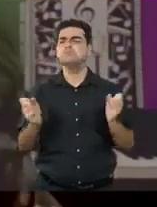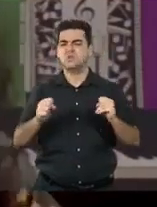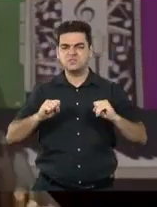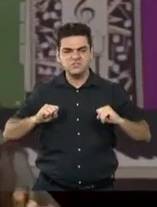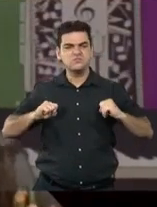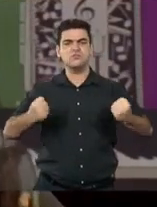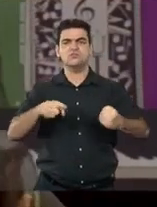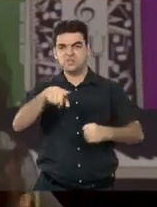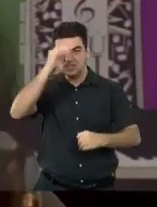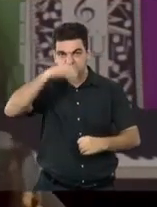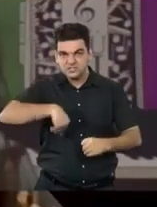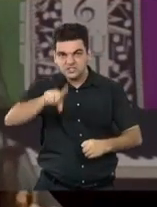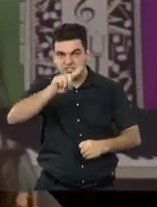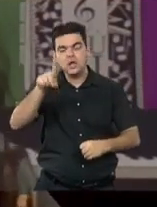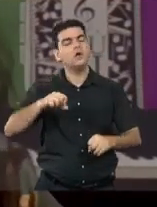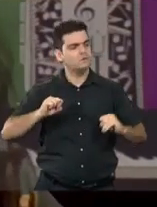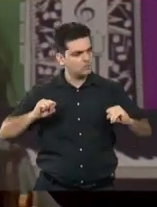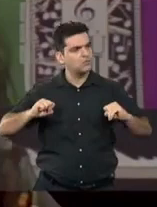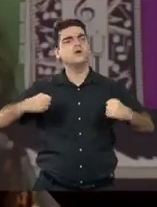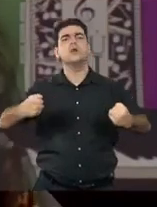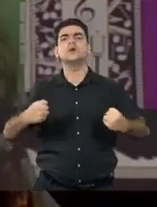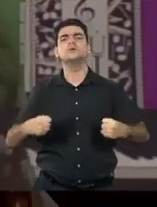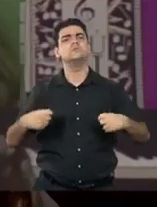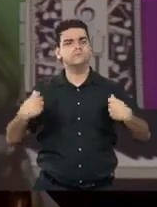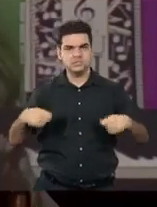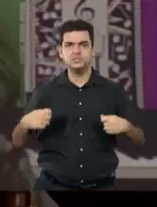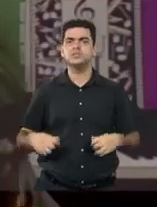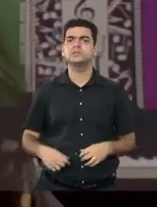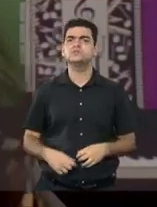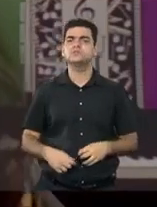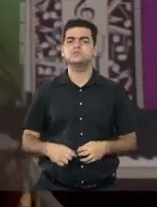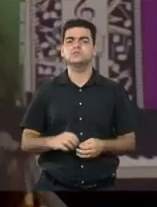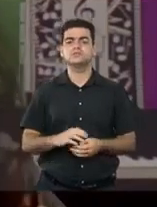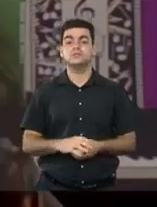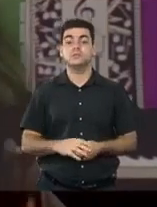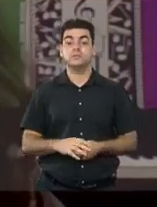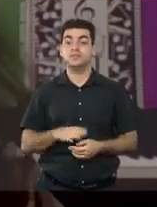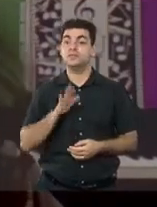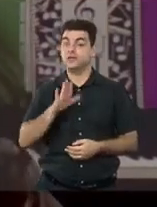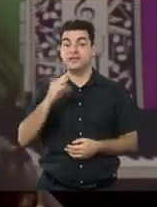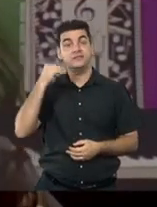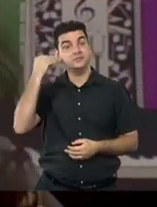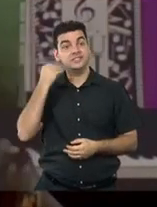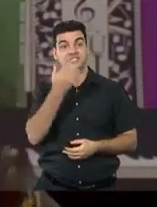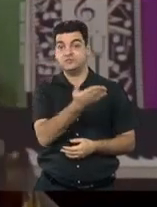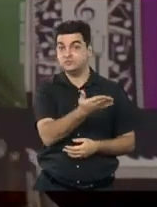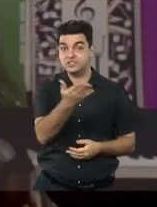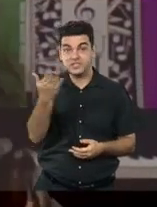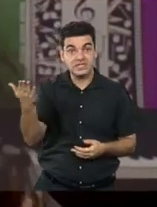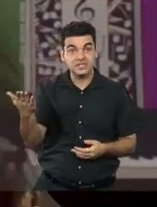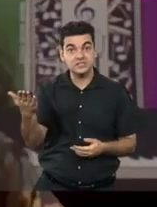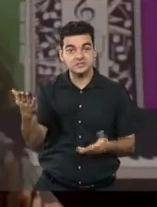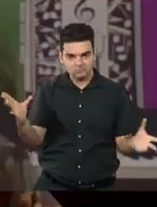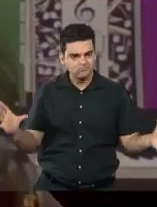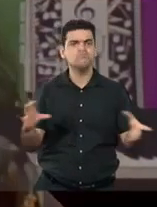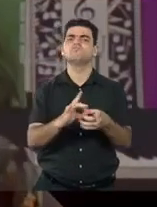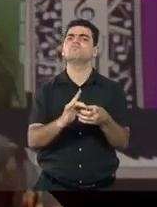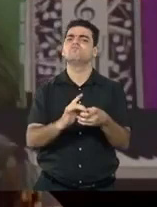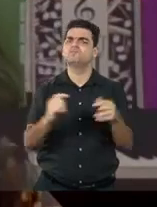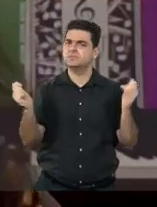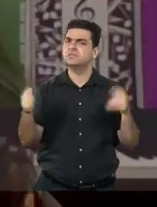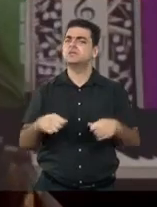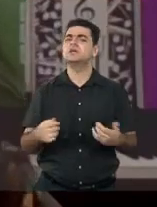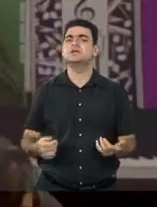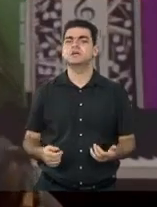importante nós nos permitirmos essas experiências. Porque é somente assim, é somente fazendo que